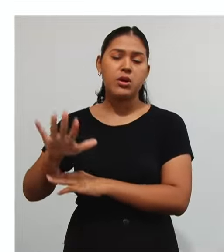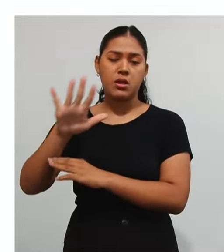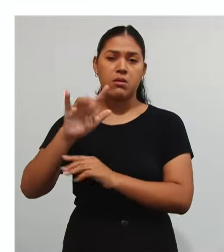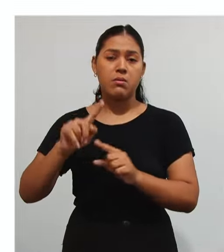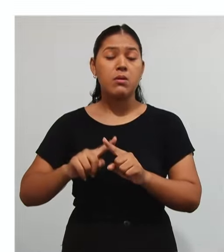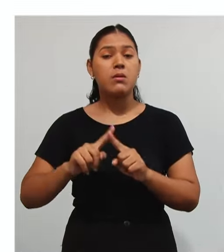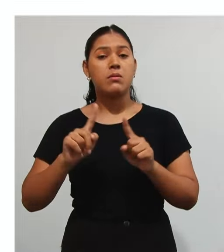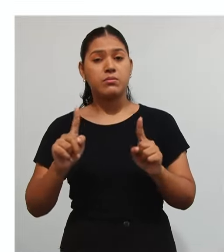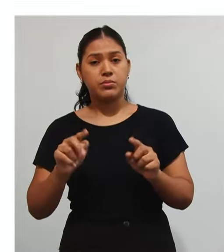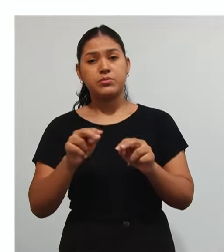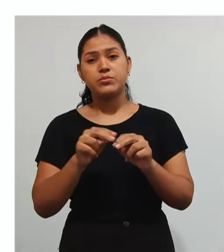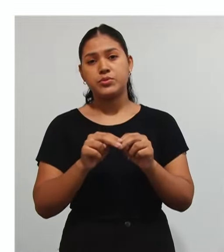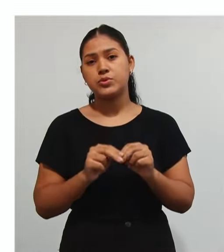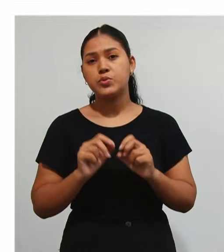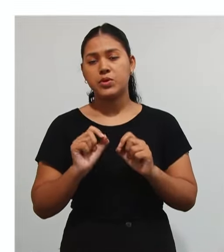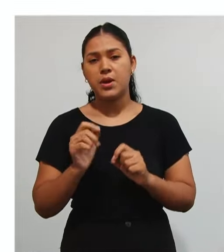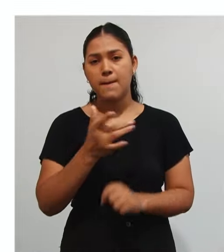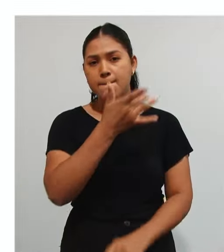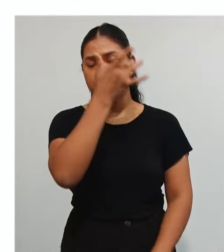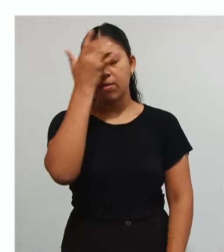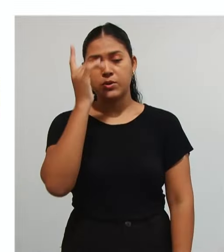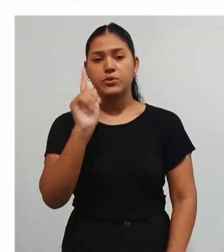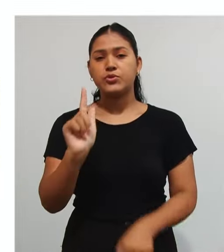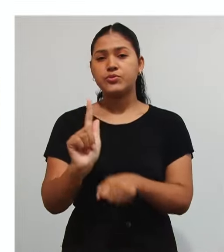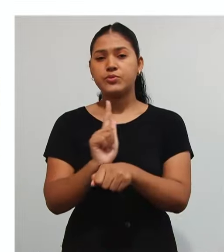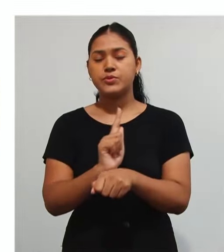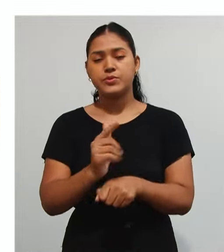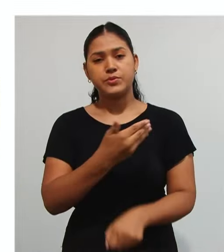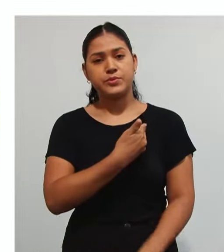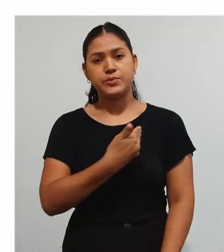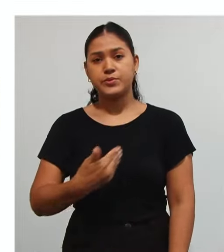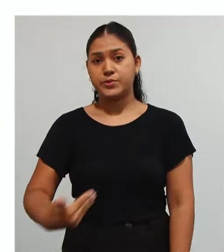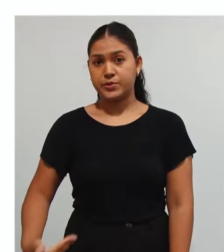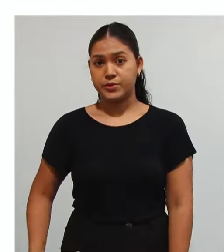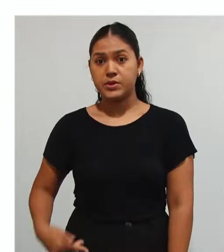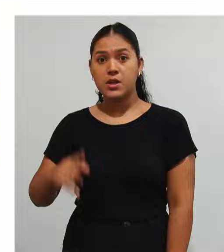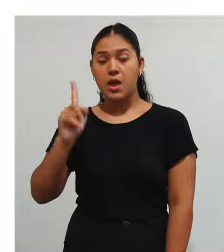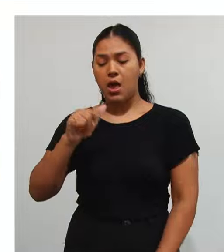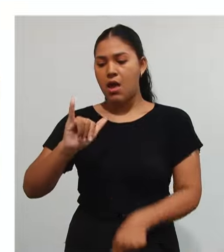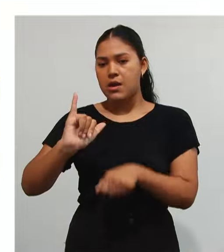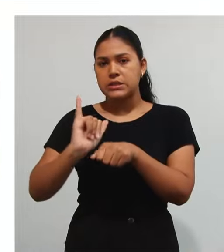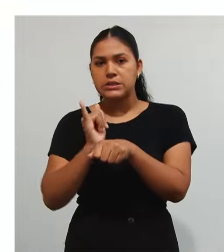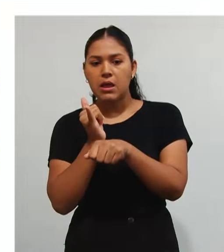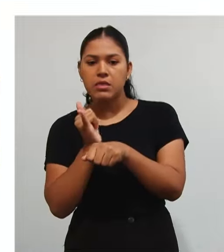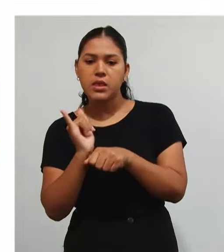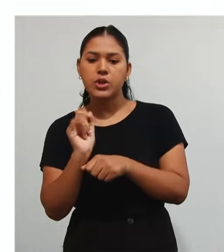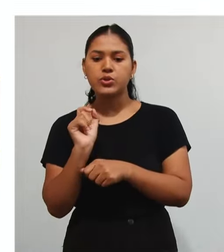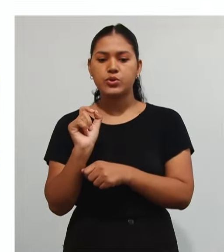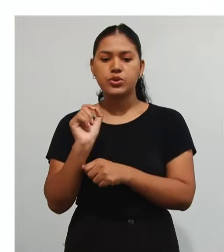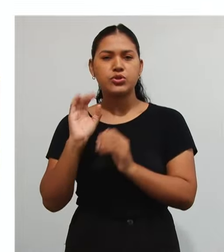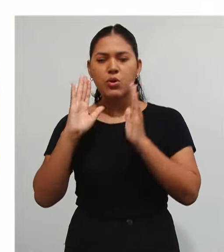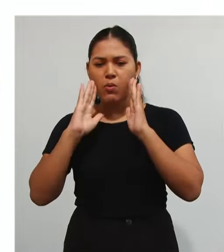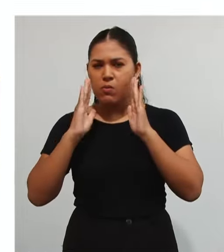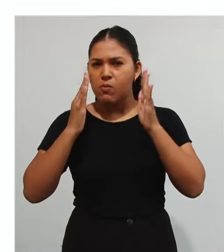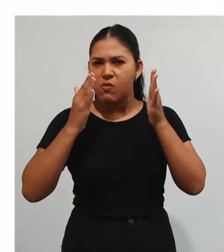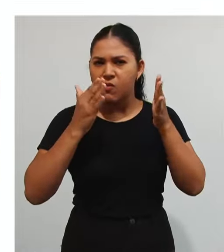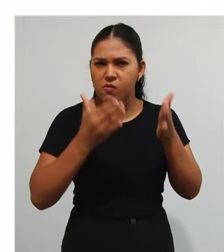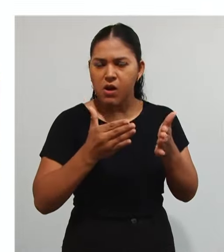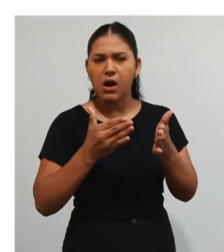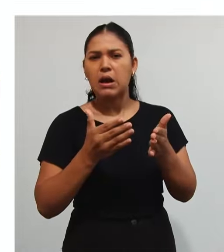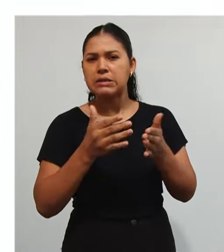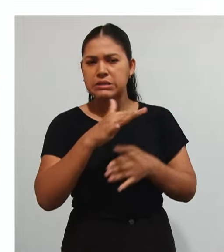contas Puro e simples Do gestor Público Ou seja Ele é um Instrumento Que não está Apenas Para a escrituração